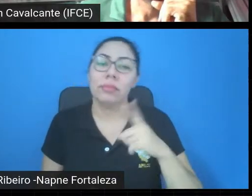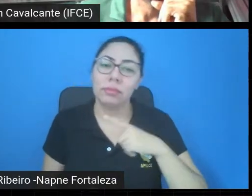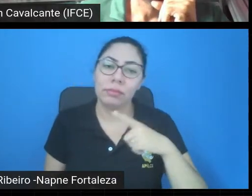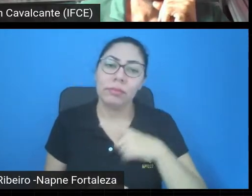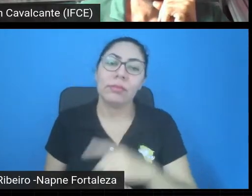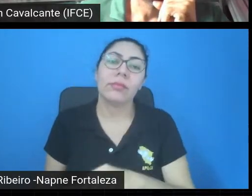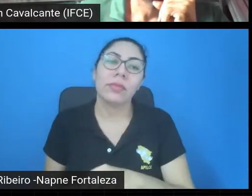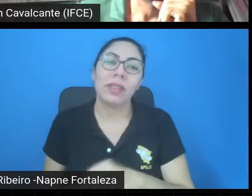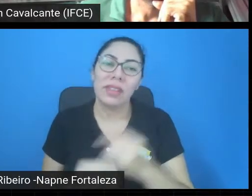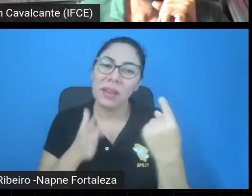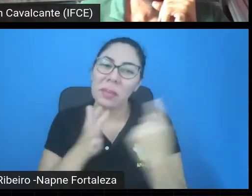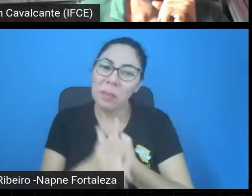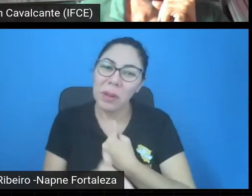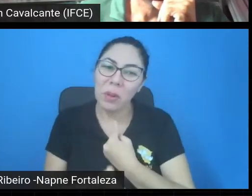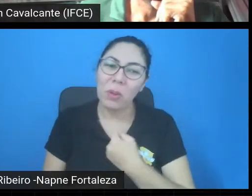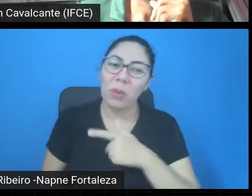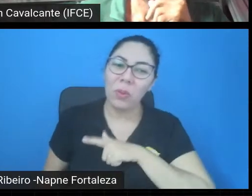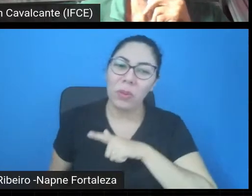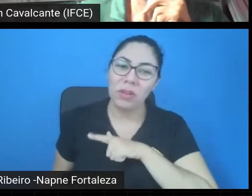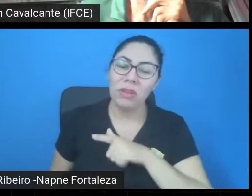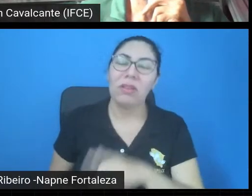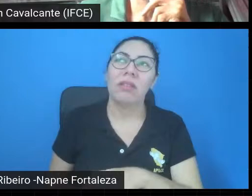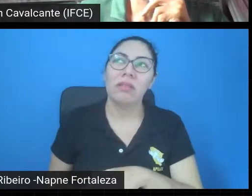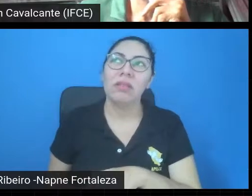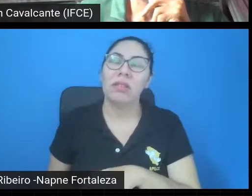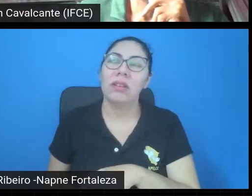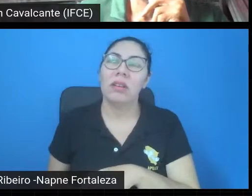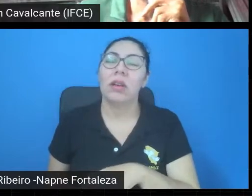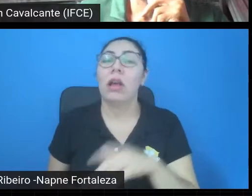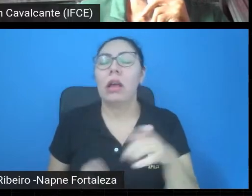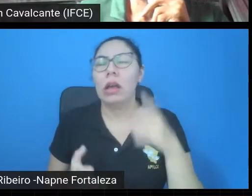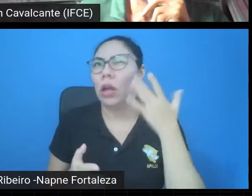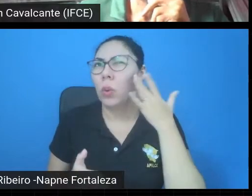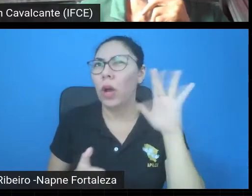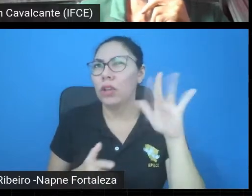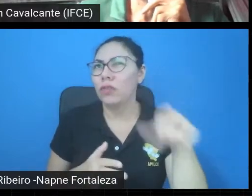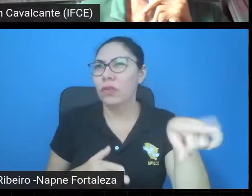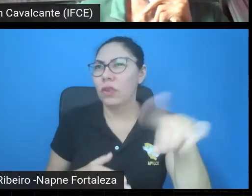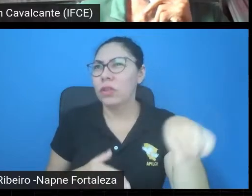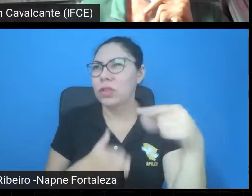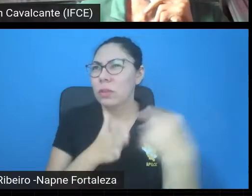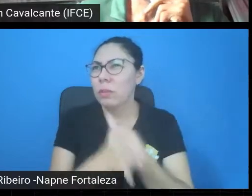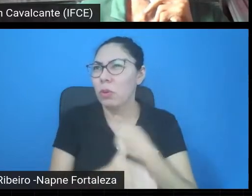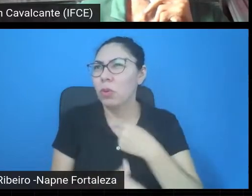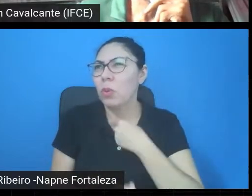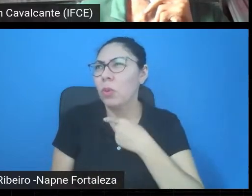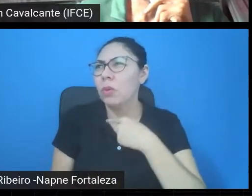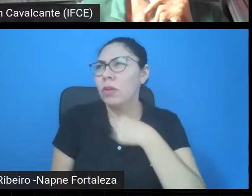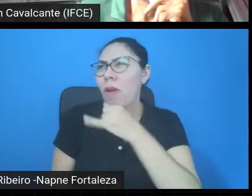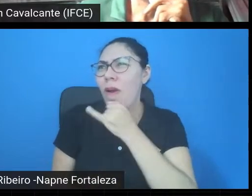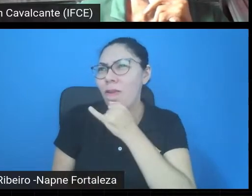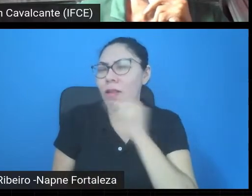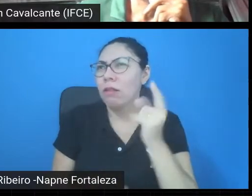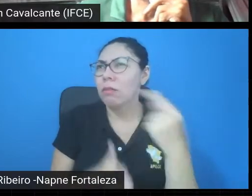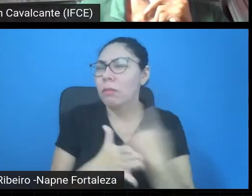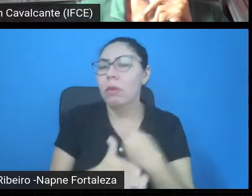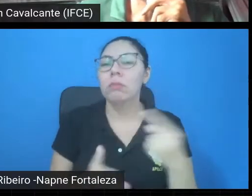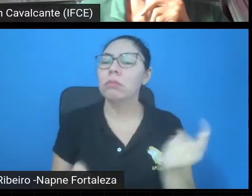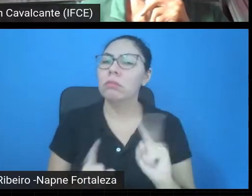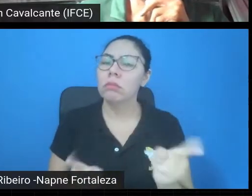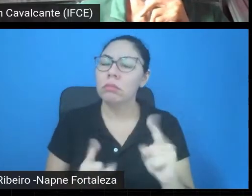perguntou talvez não tenha sido essa intenção, mas talvez o mistério da pergunta é se vai ter um fim,